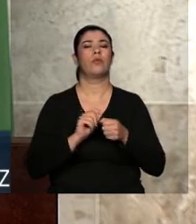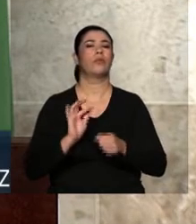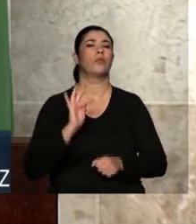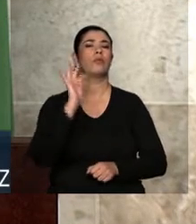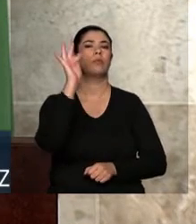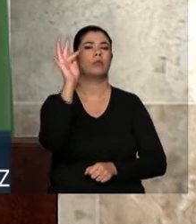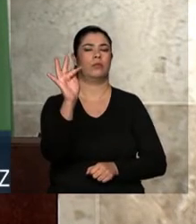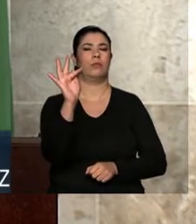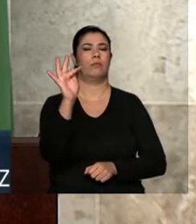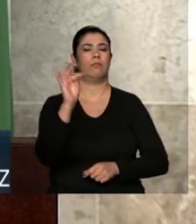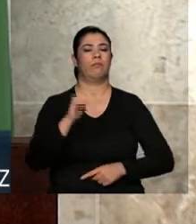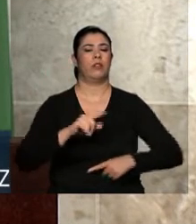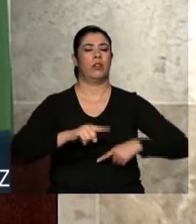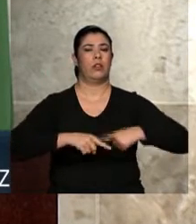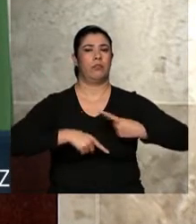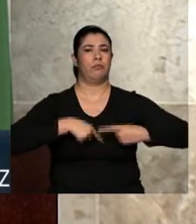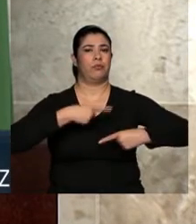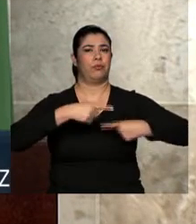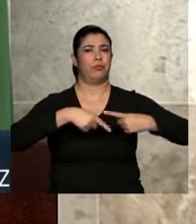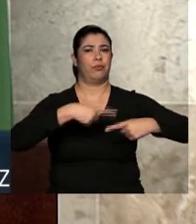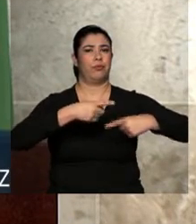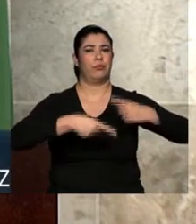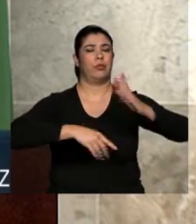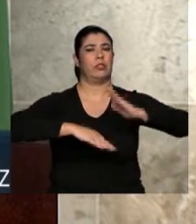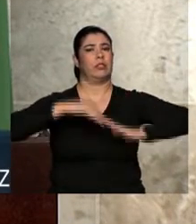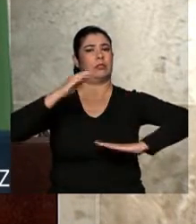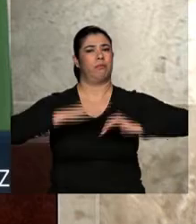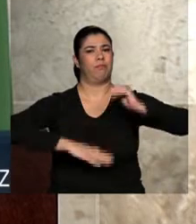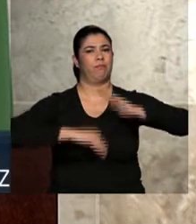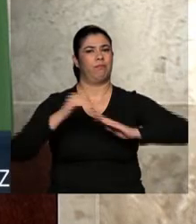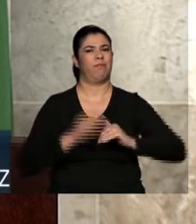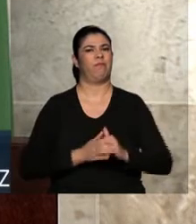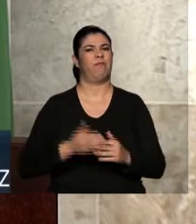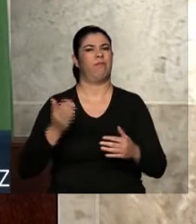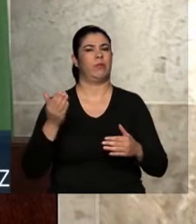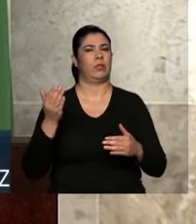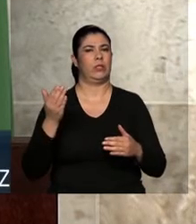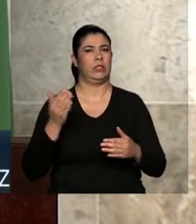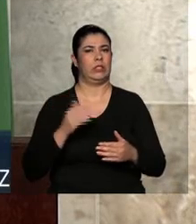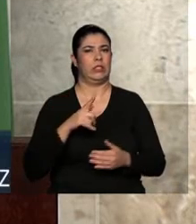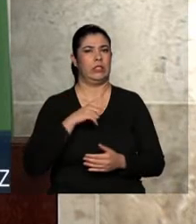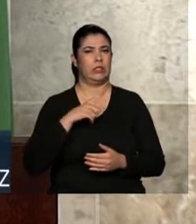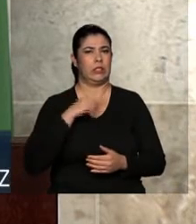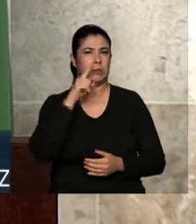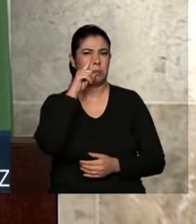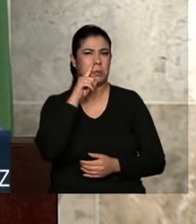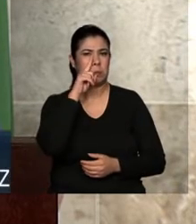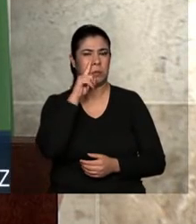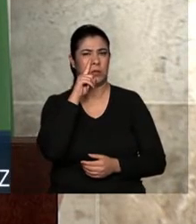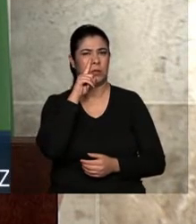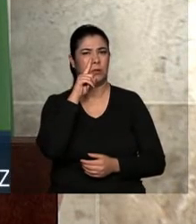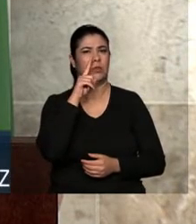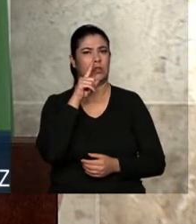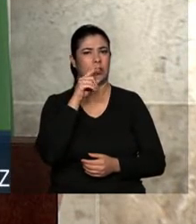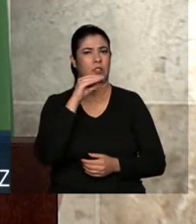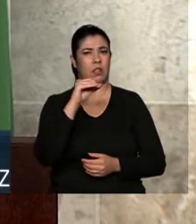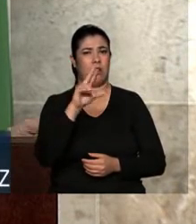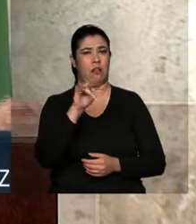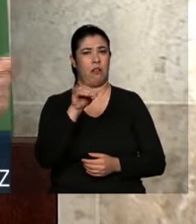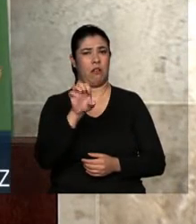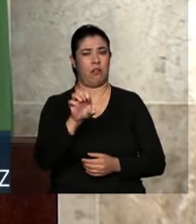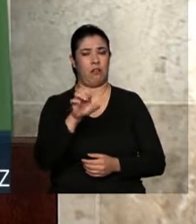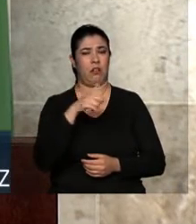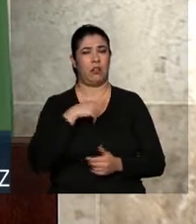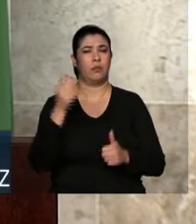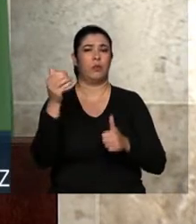que as ações criminosas se desenvolvam e mais, substituam as ações do Estado